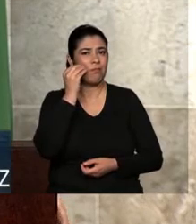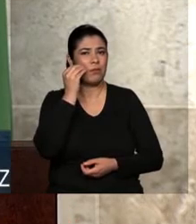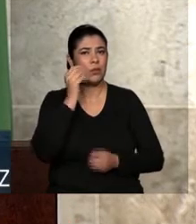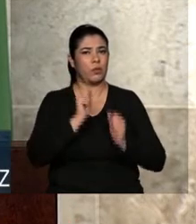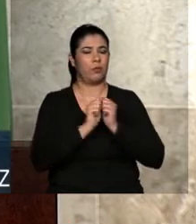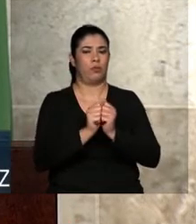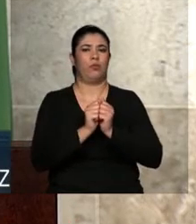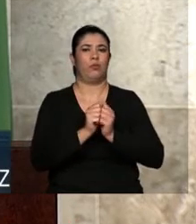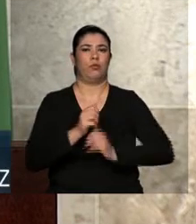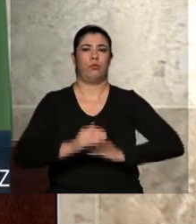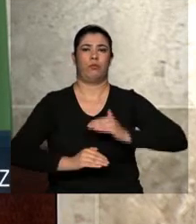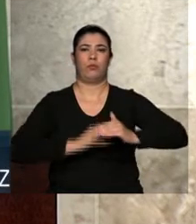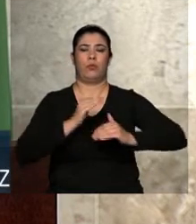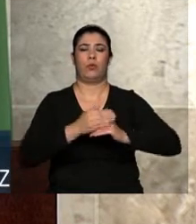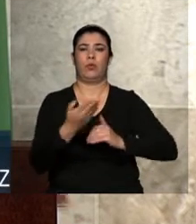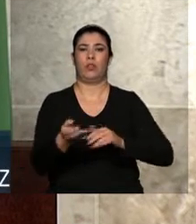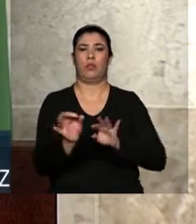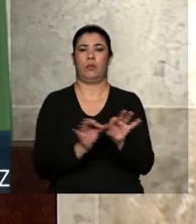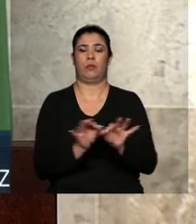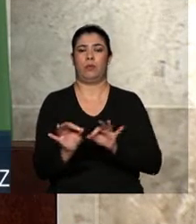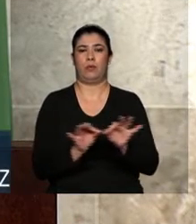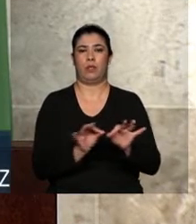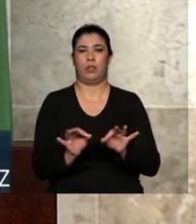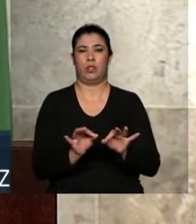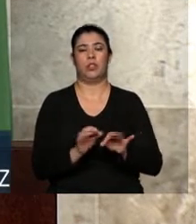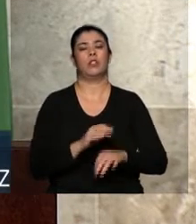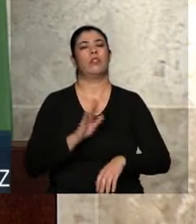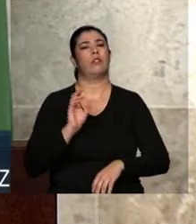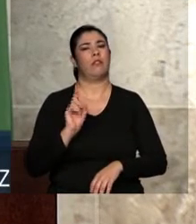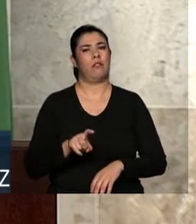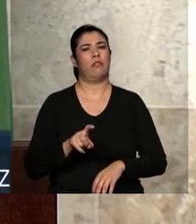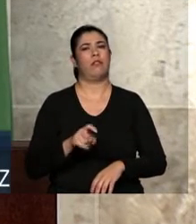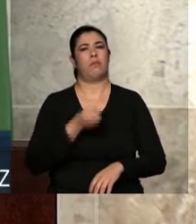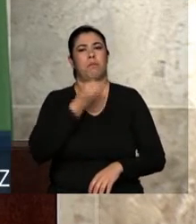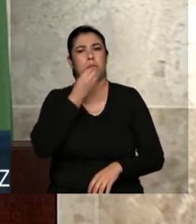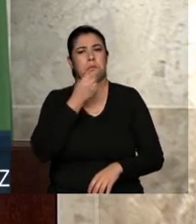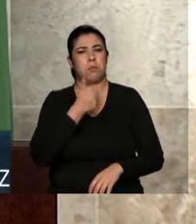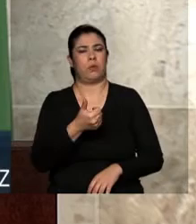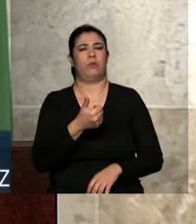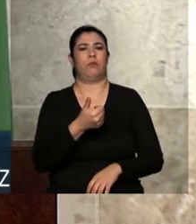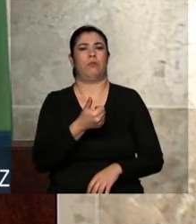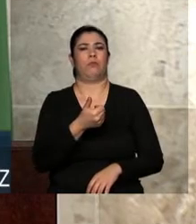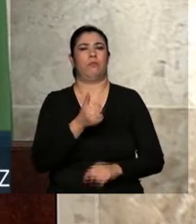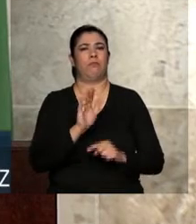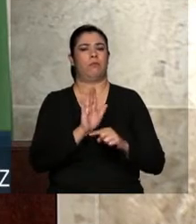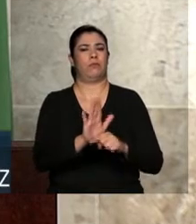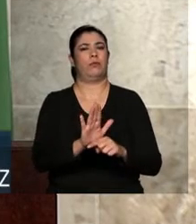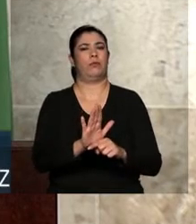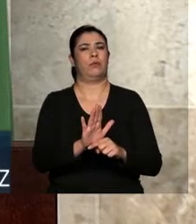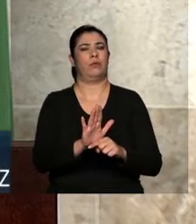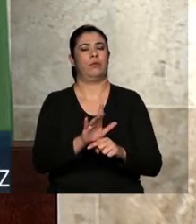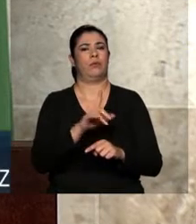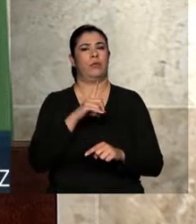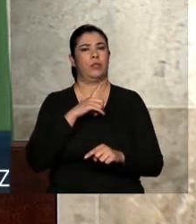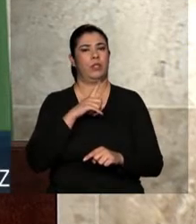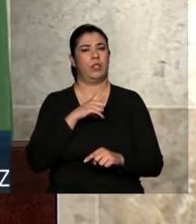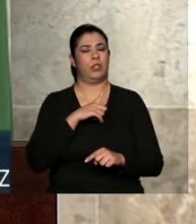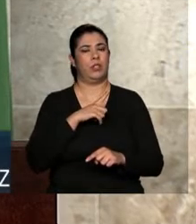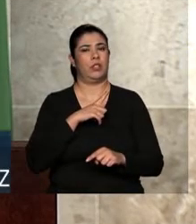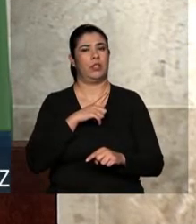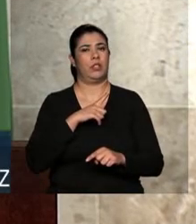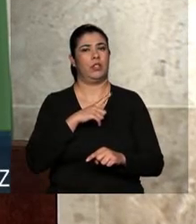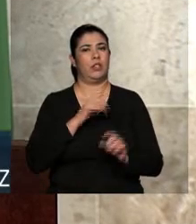esse que é um projeto bastante generoso e que completa um